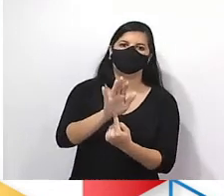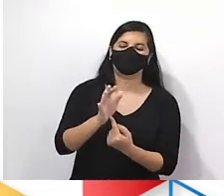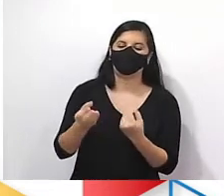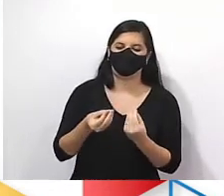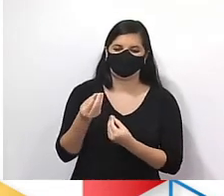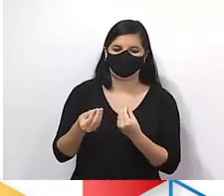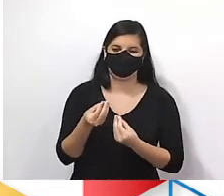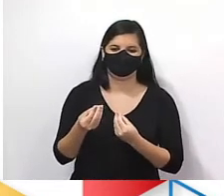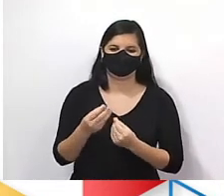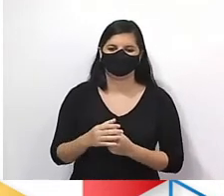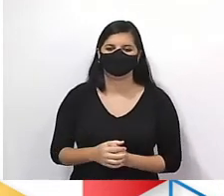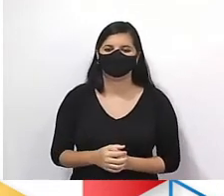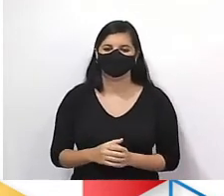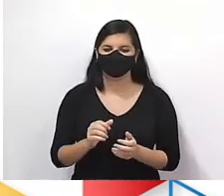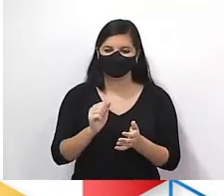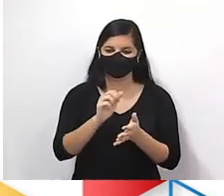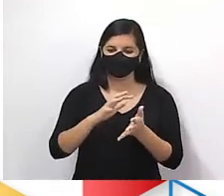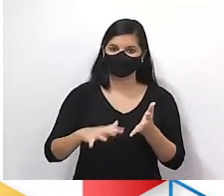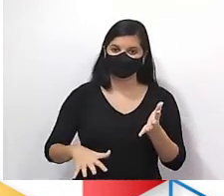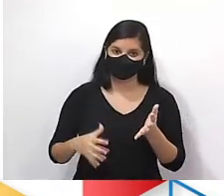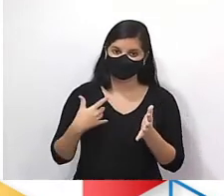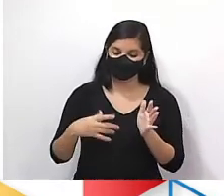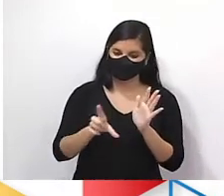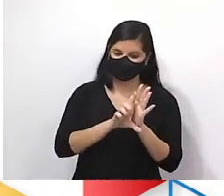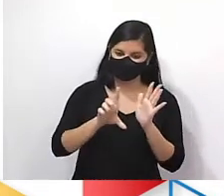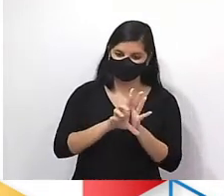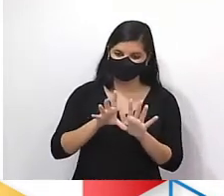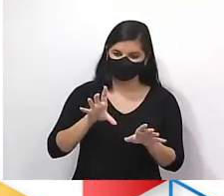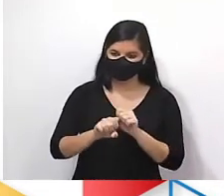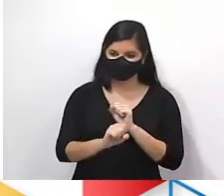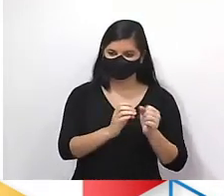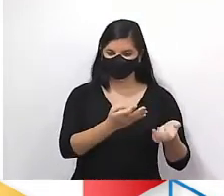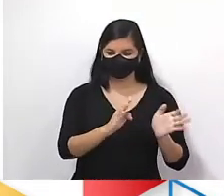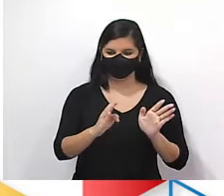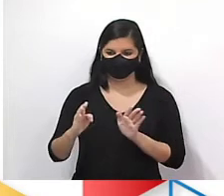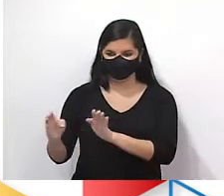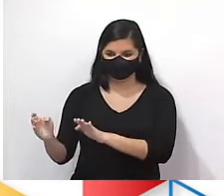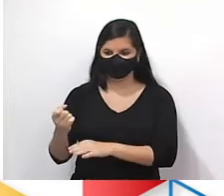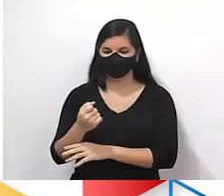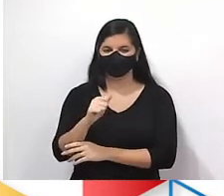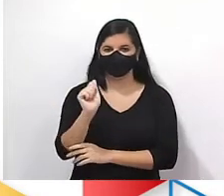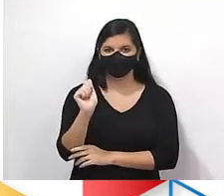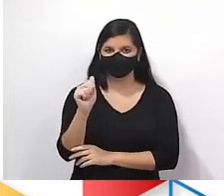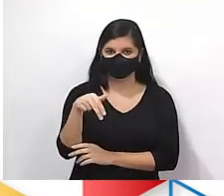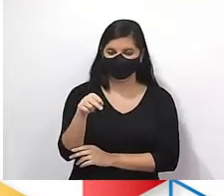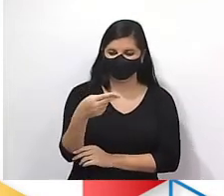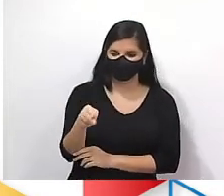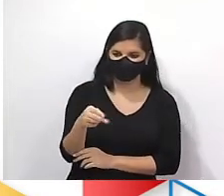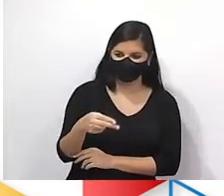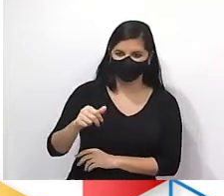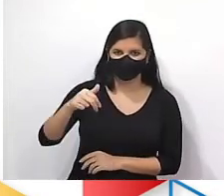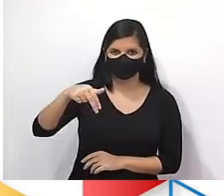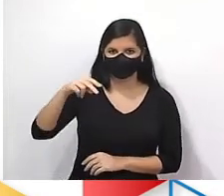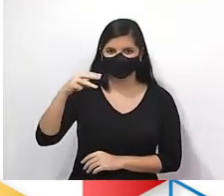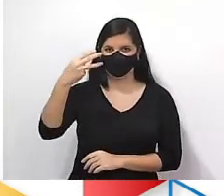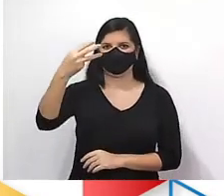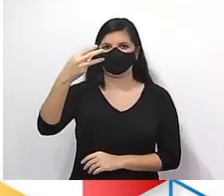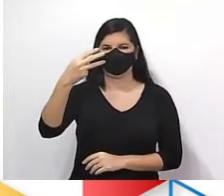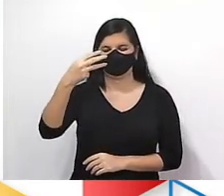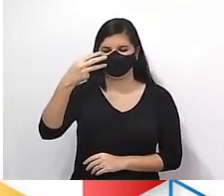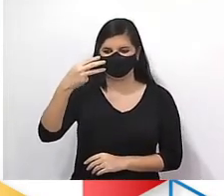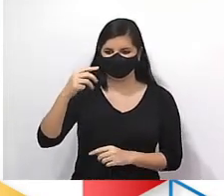faz isso, ok? Atividade. Dada a lei de formação da sequência numérica em que a n é igual a n